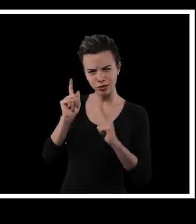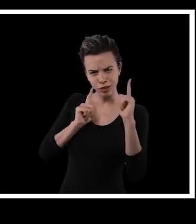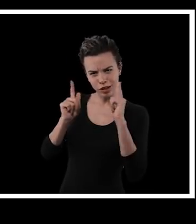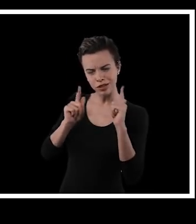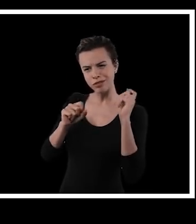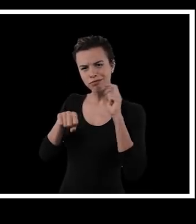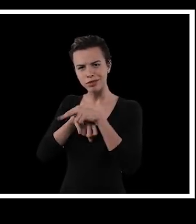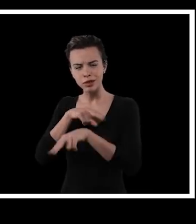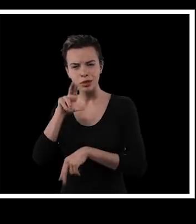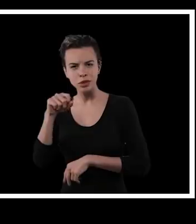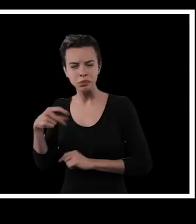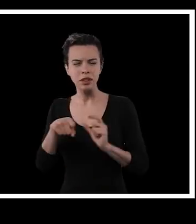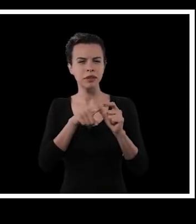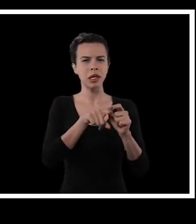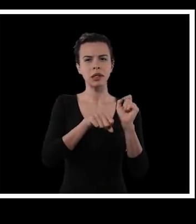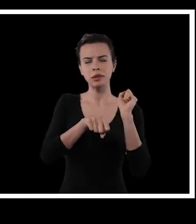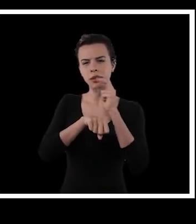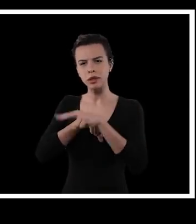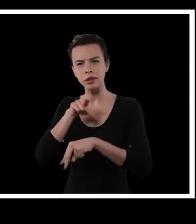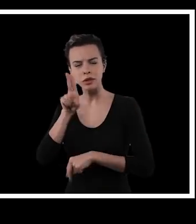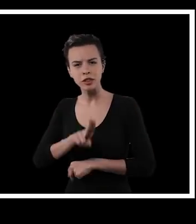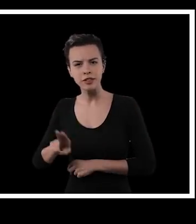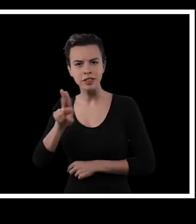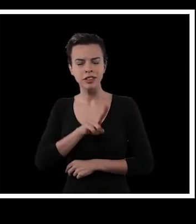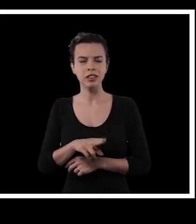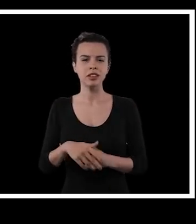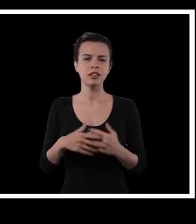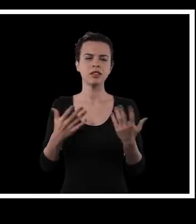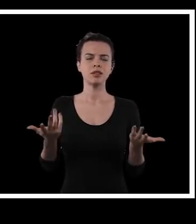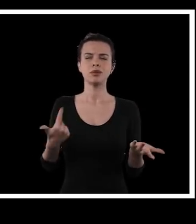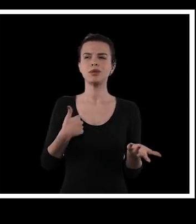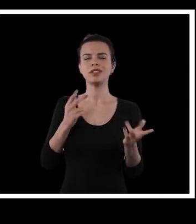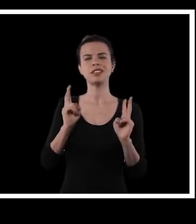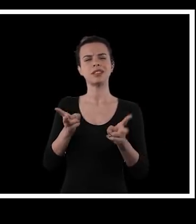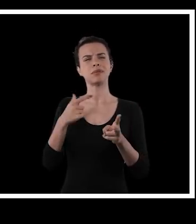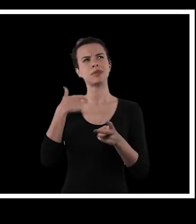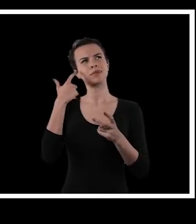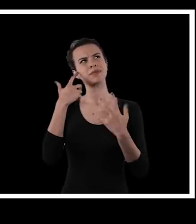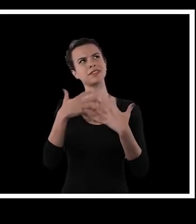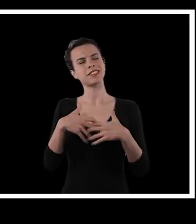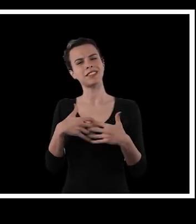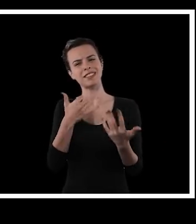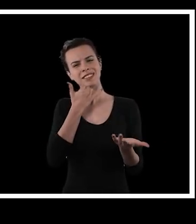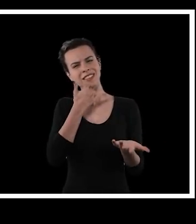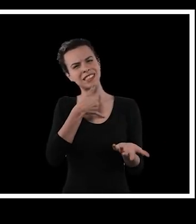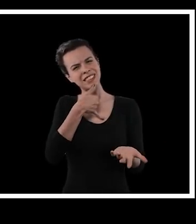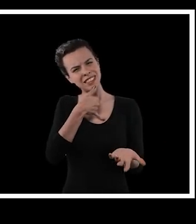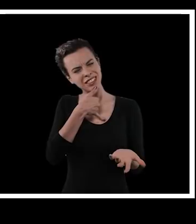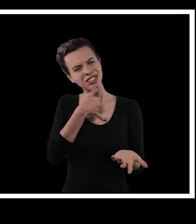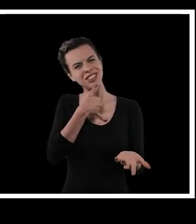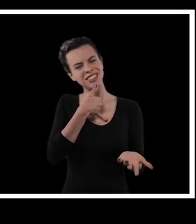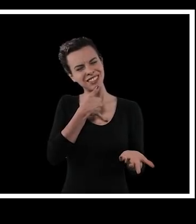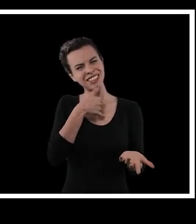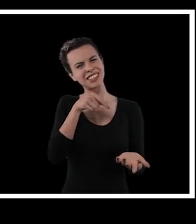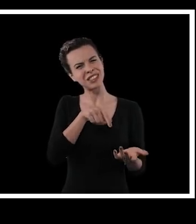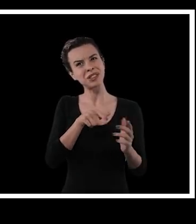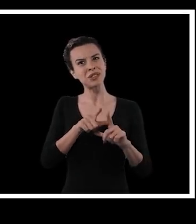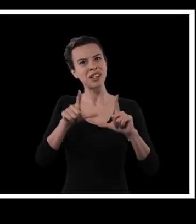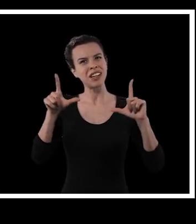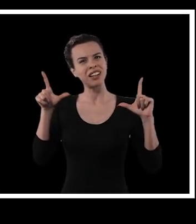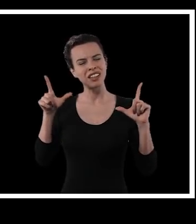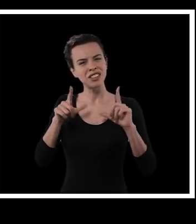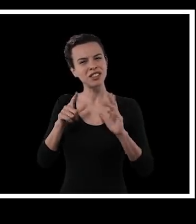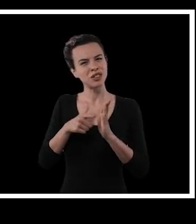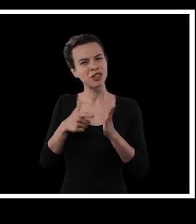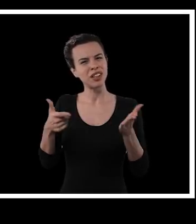universidade pública, periférico na USP, favelado na universidade e eu sempre refletia, mano, é tão triste que isso tenha